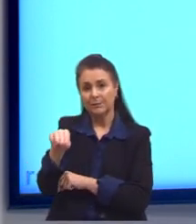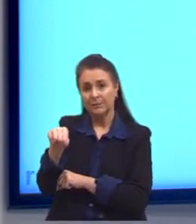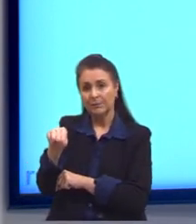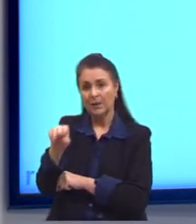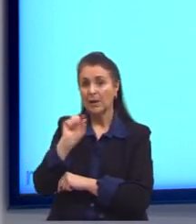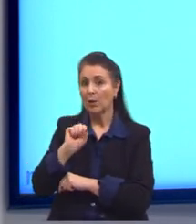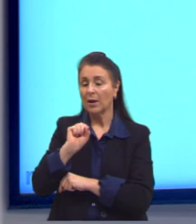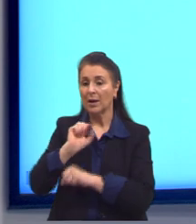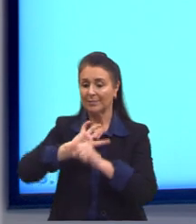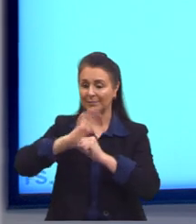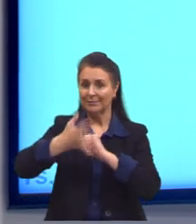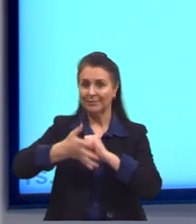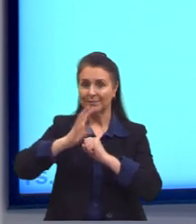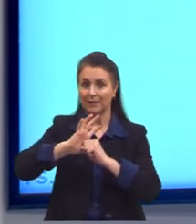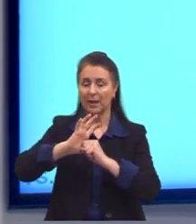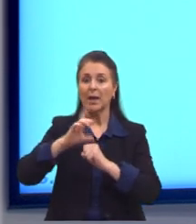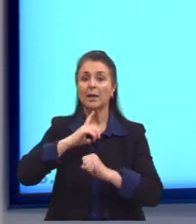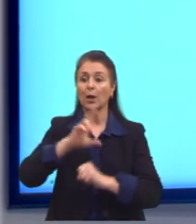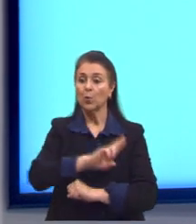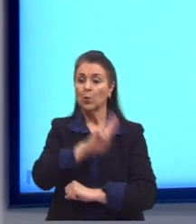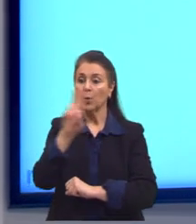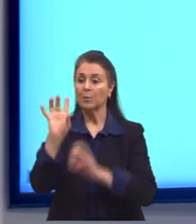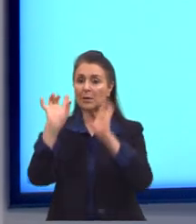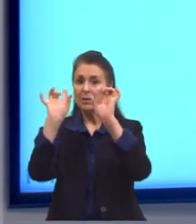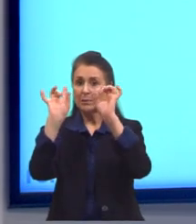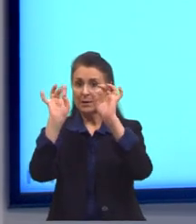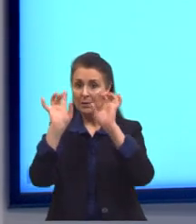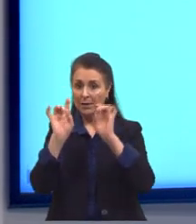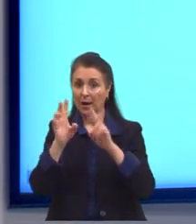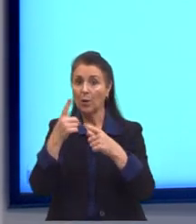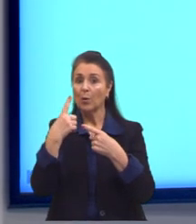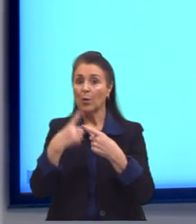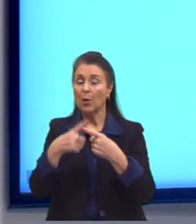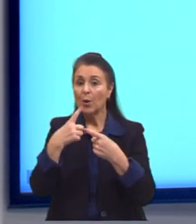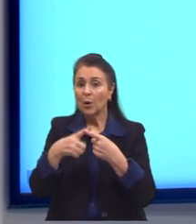foi dado em homenagem e depois a gente vai ver um pouquinho sobre o Pascal.